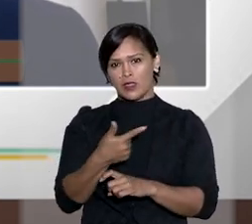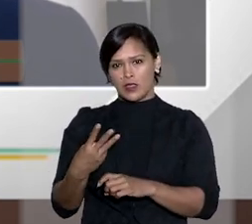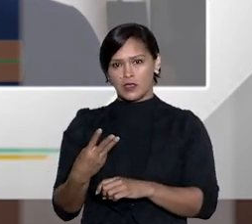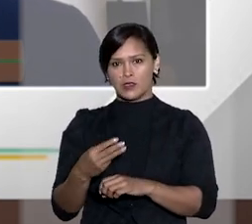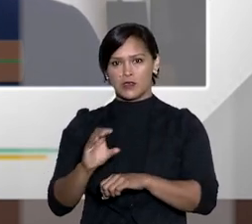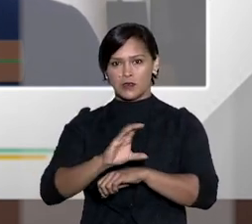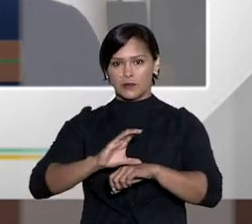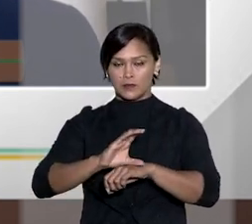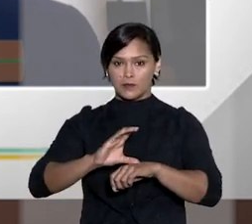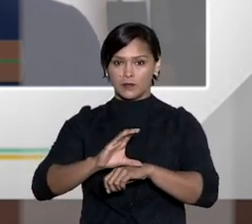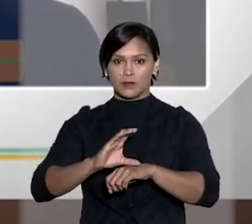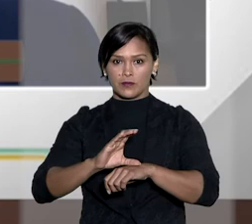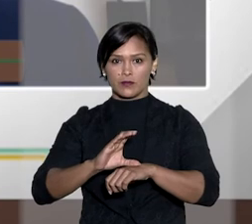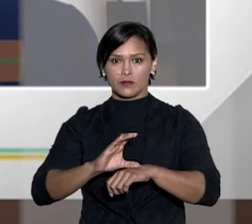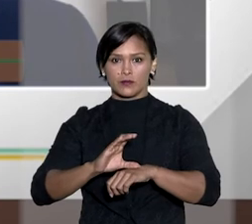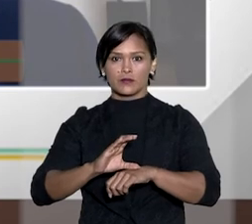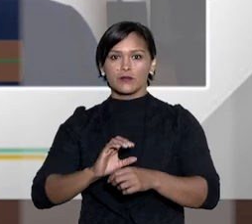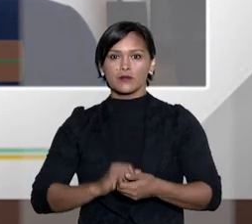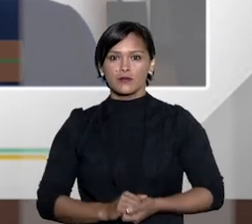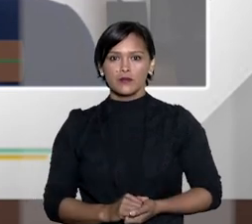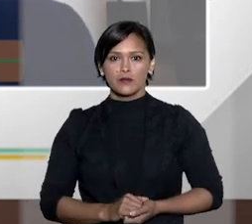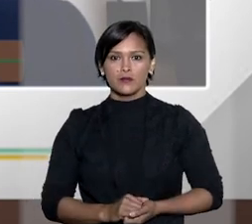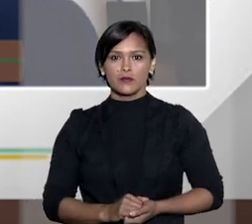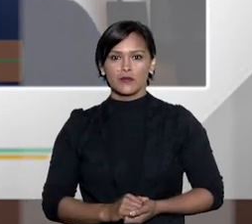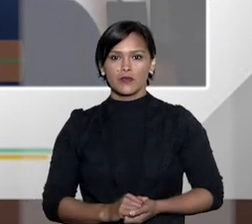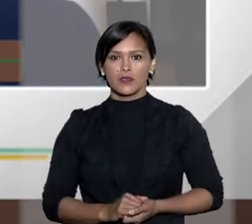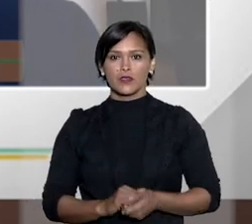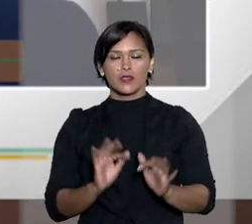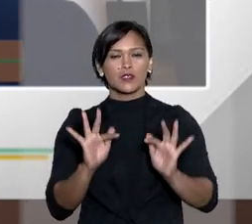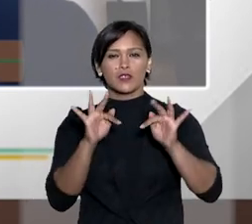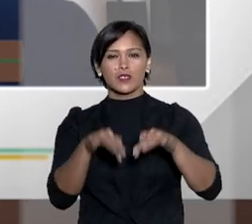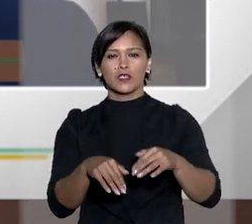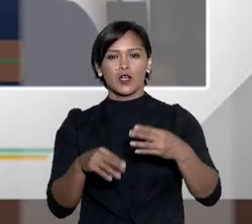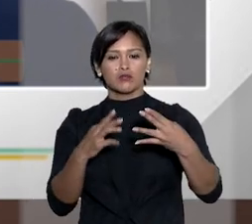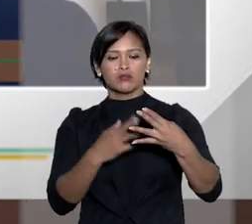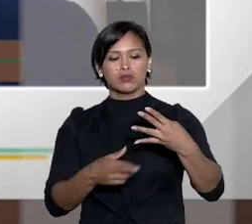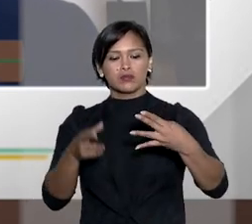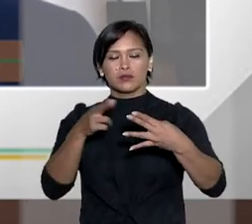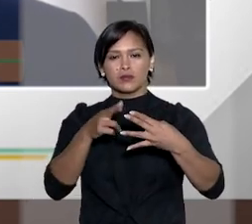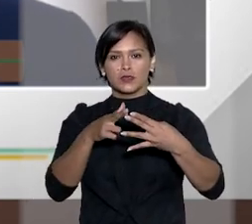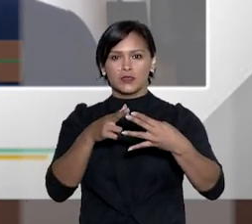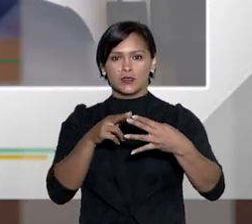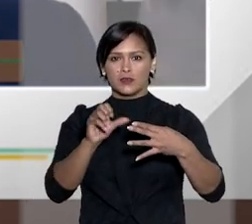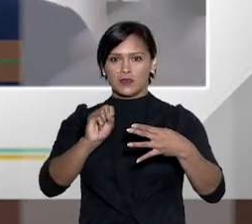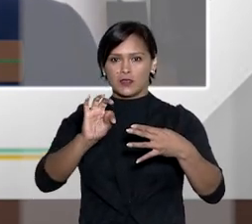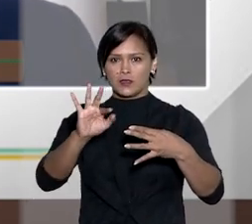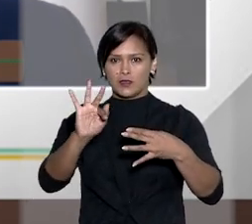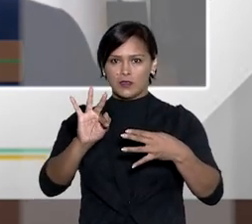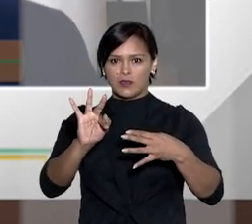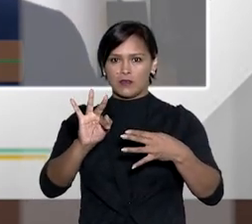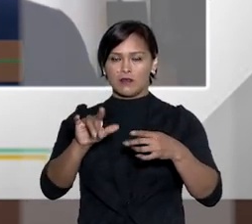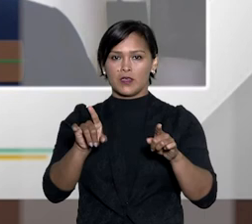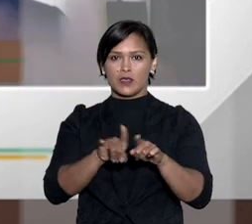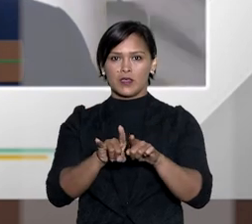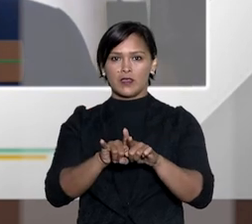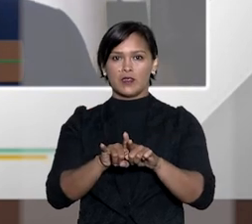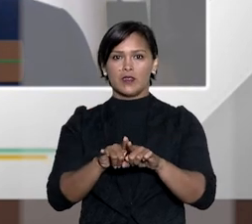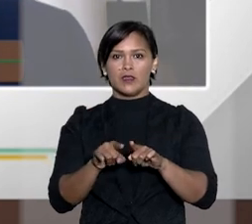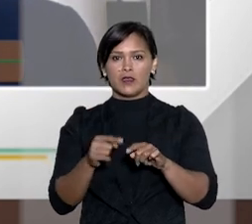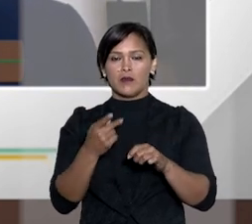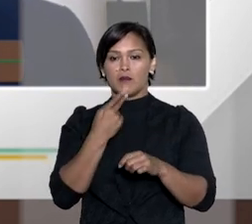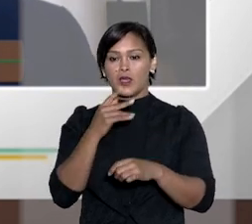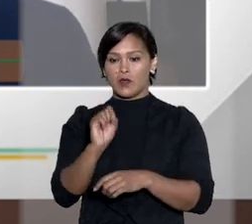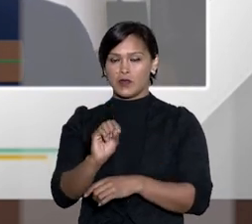102 inciso terceiro da constituição que porque é a última instância do